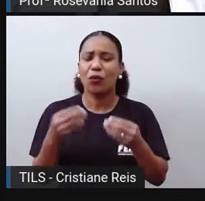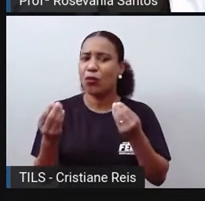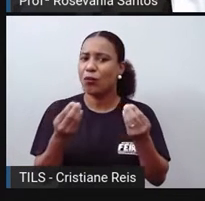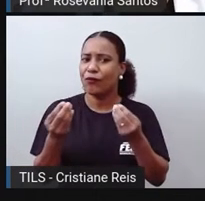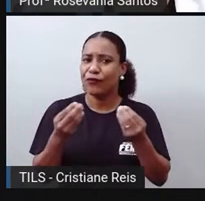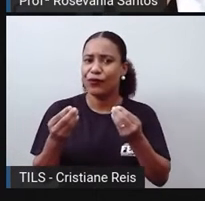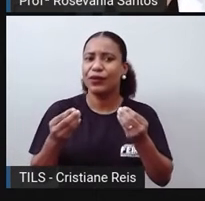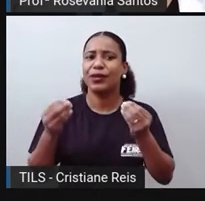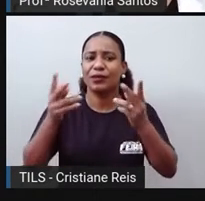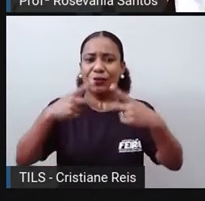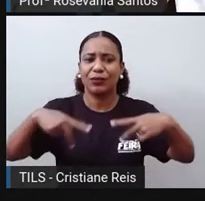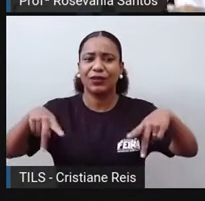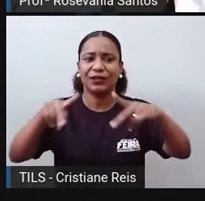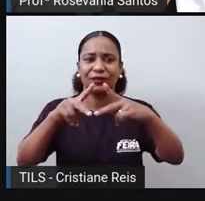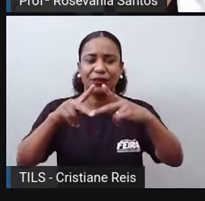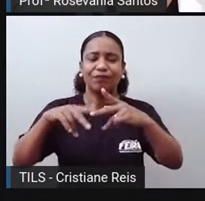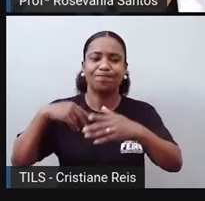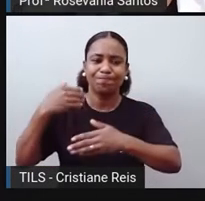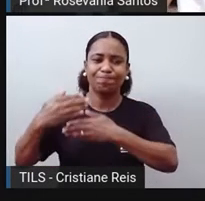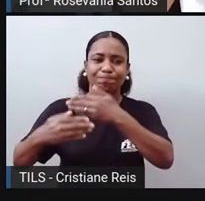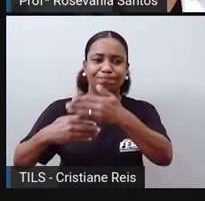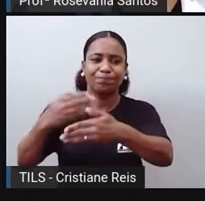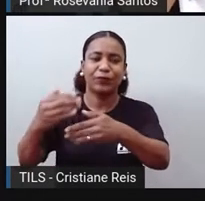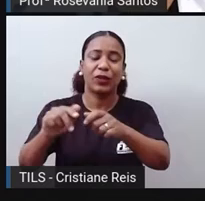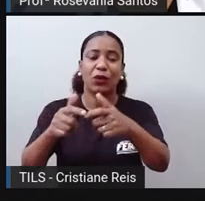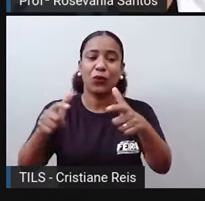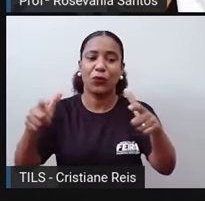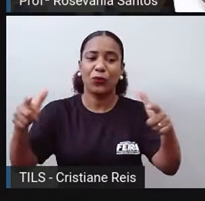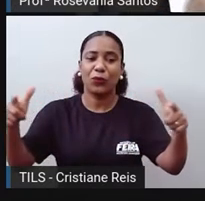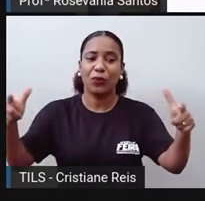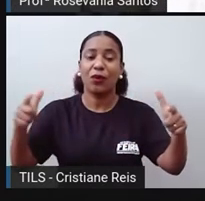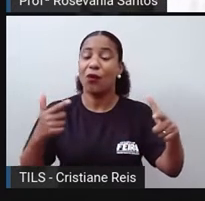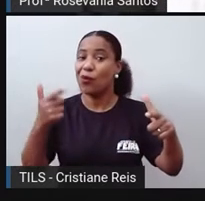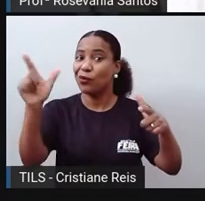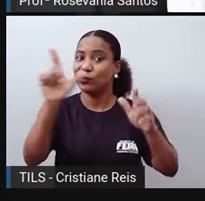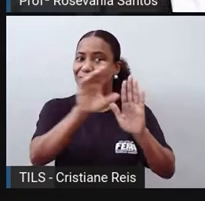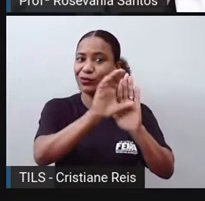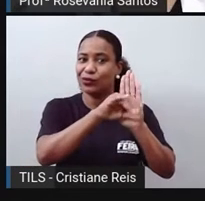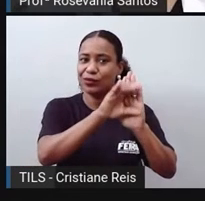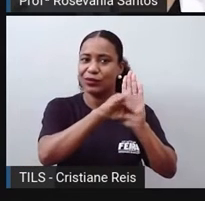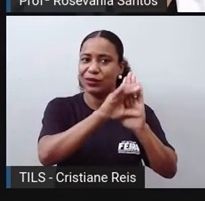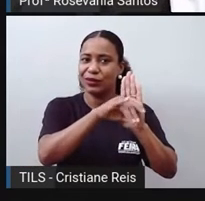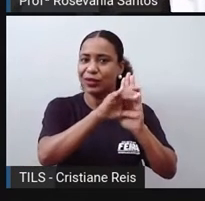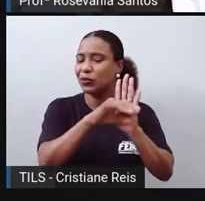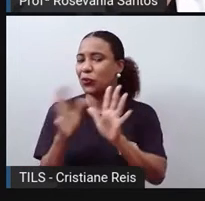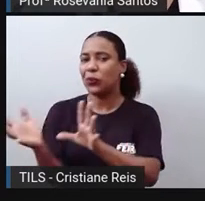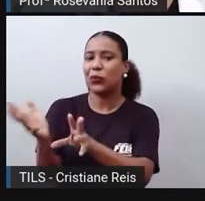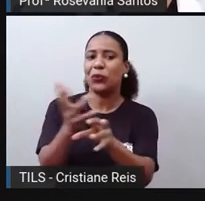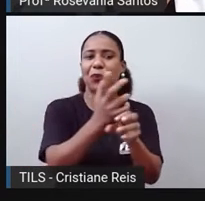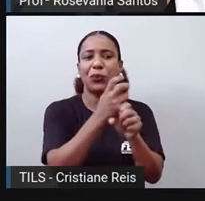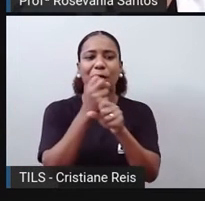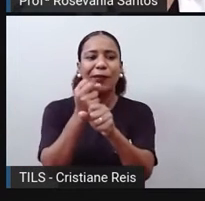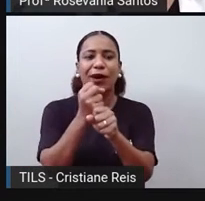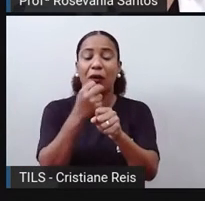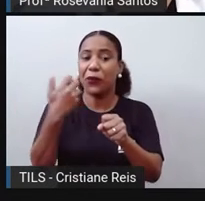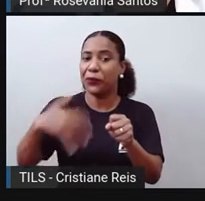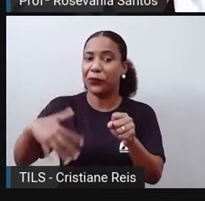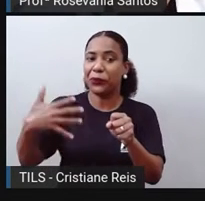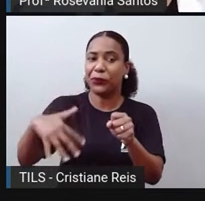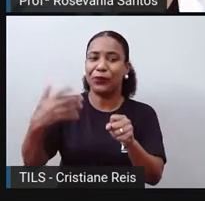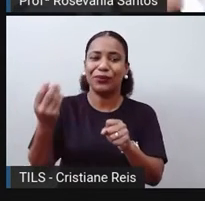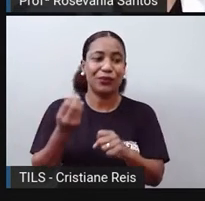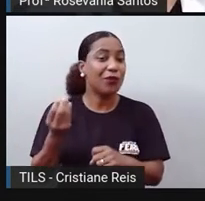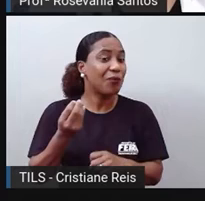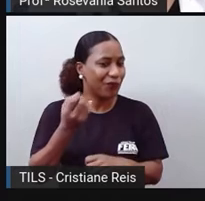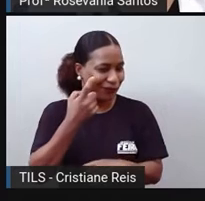evoluindo. Tem outros conceitos que ajudam até a gente a explicar esses fenômenos populacionais, né? Esses aspectos populacionais.